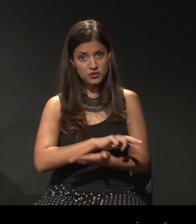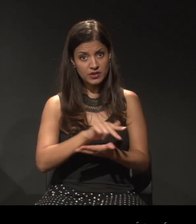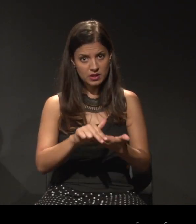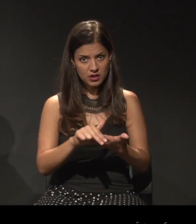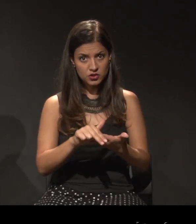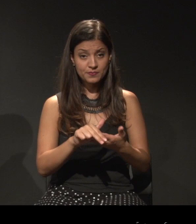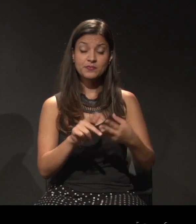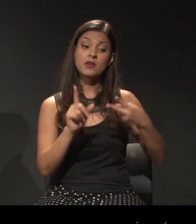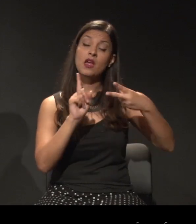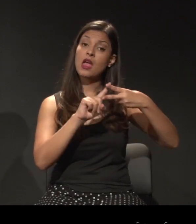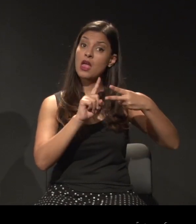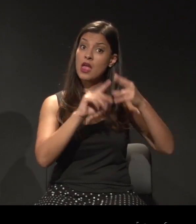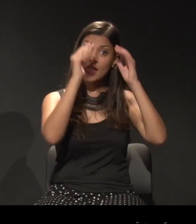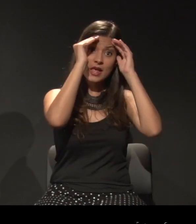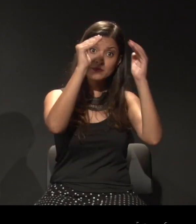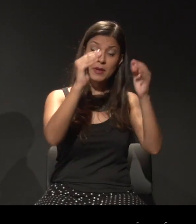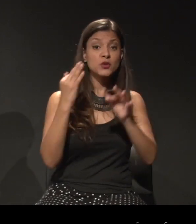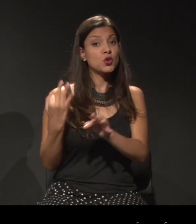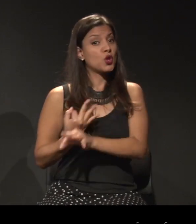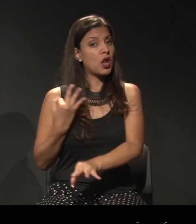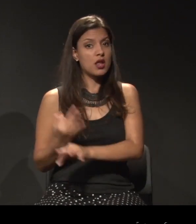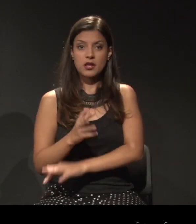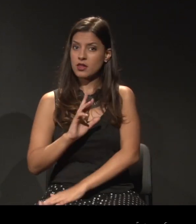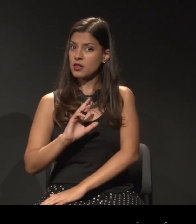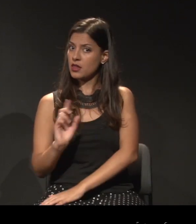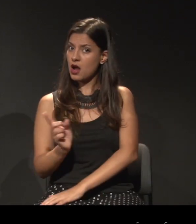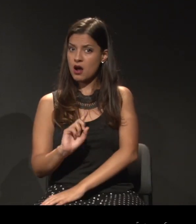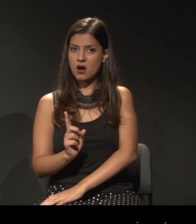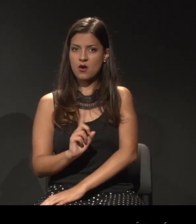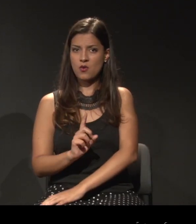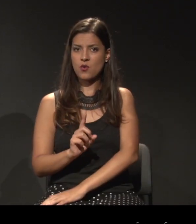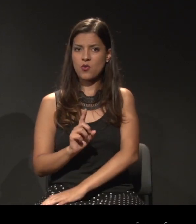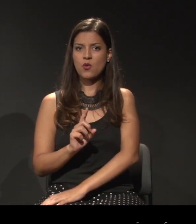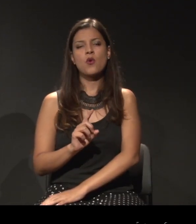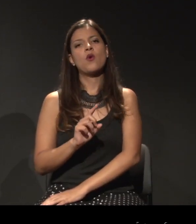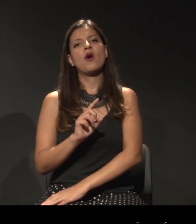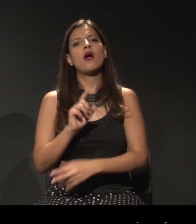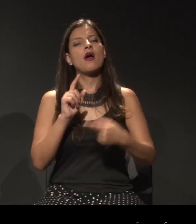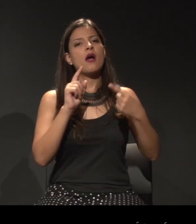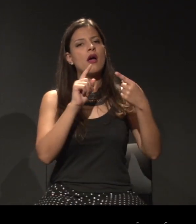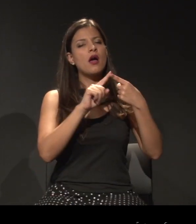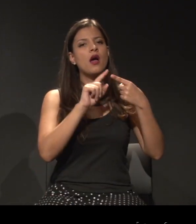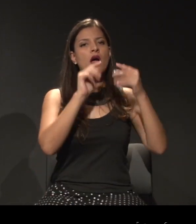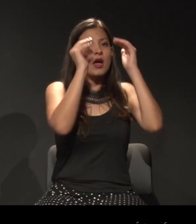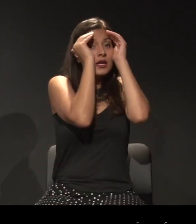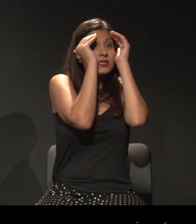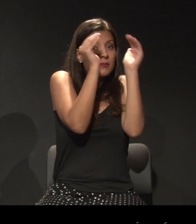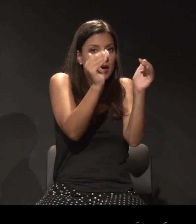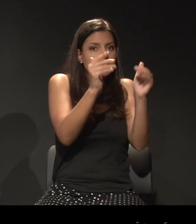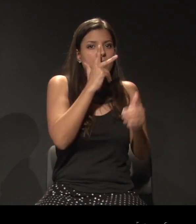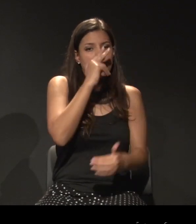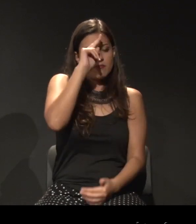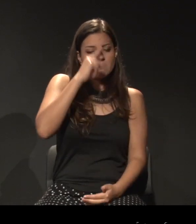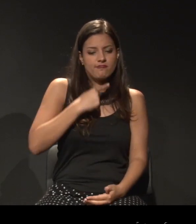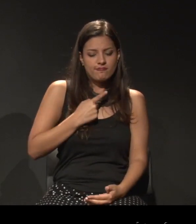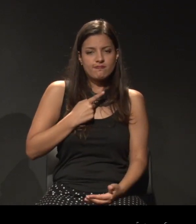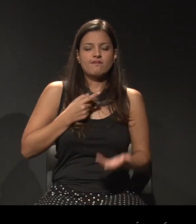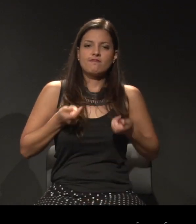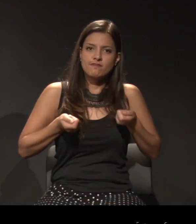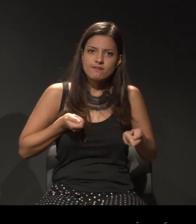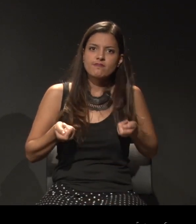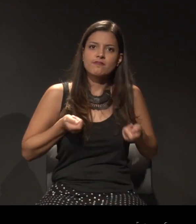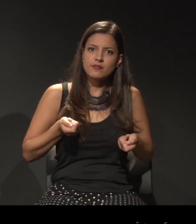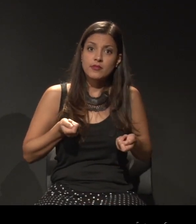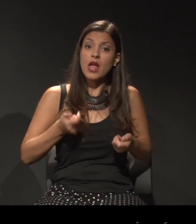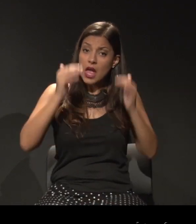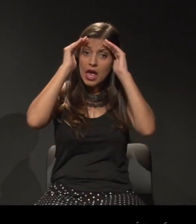porque o respeito é você se exercitar, é auto-exercitar-se. Se eu